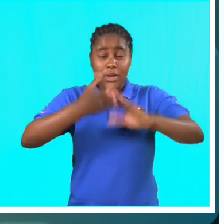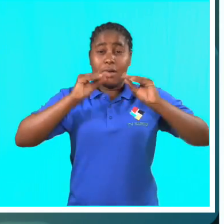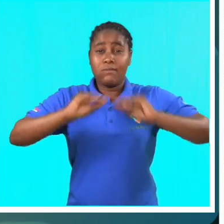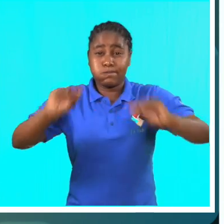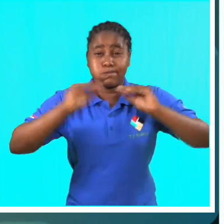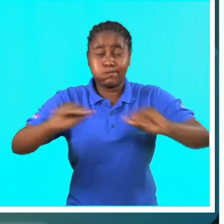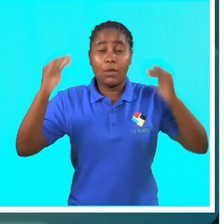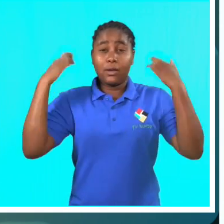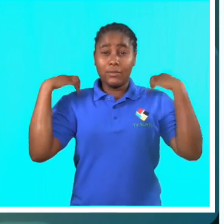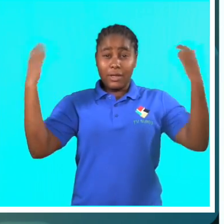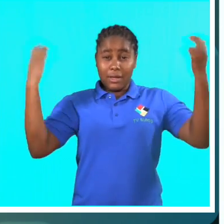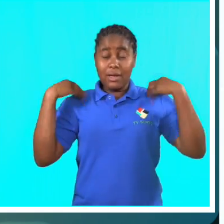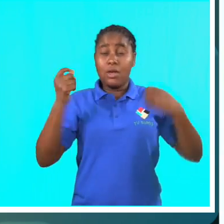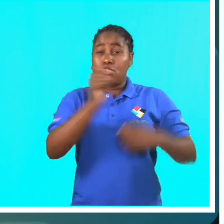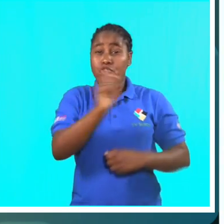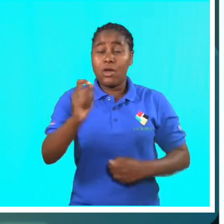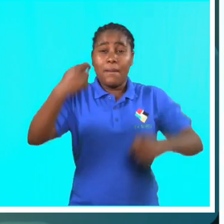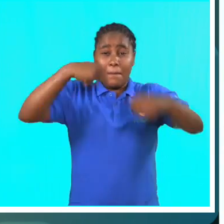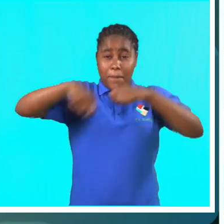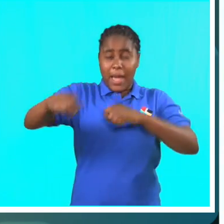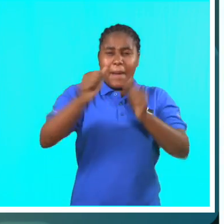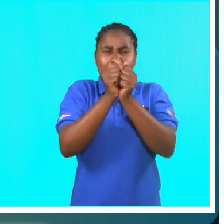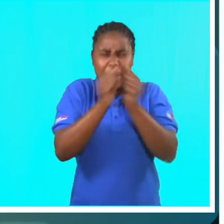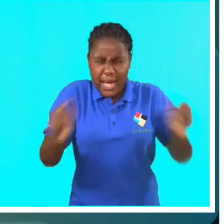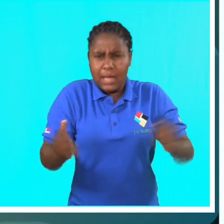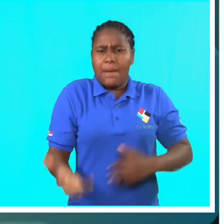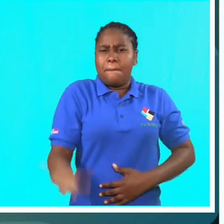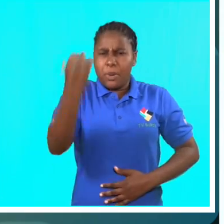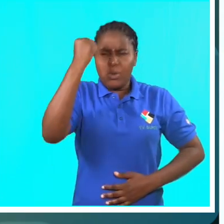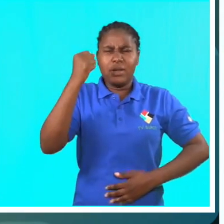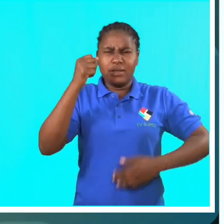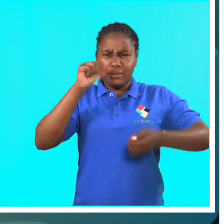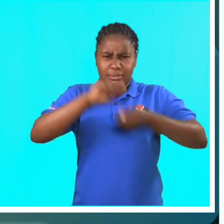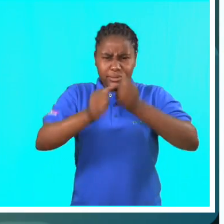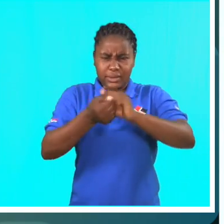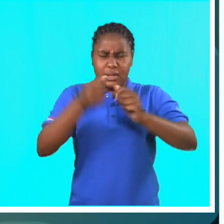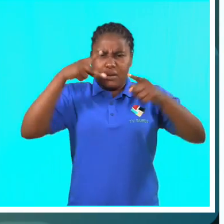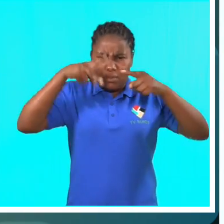Comunitária da ADEMO, mas promete resolver o problema em breve.